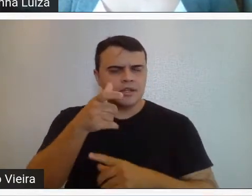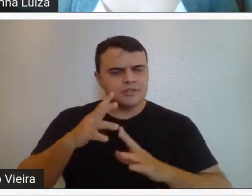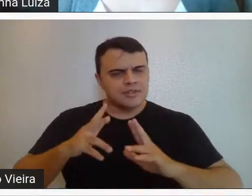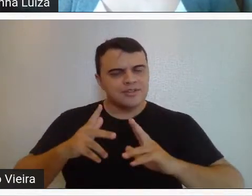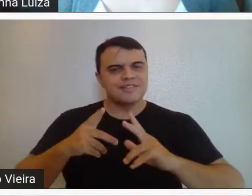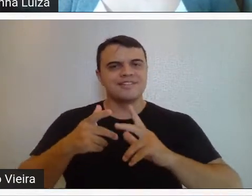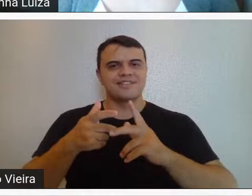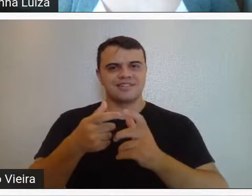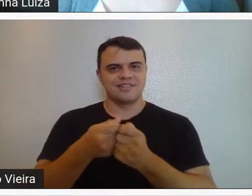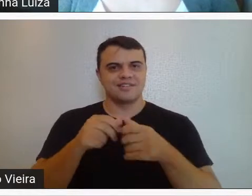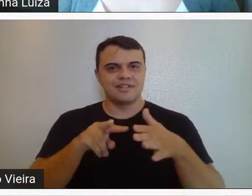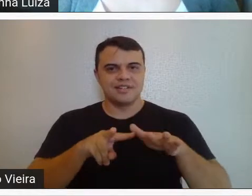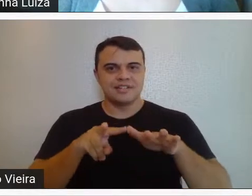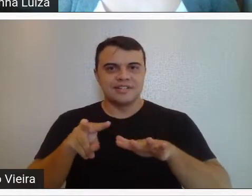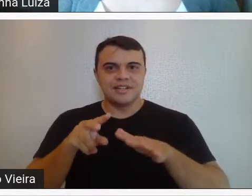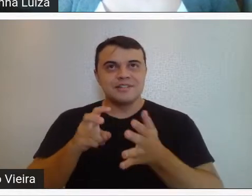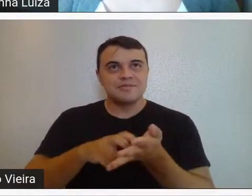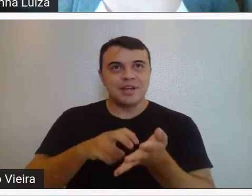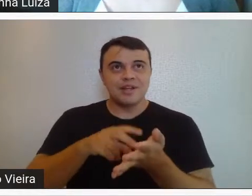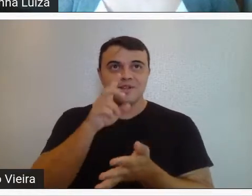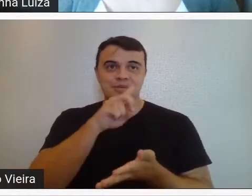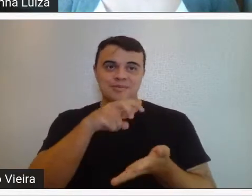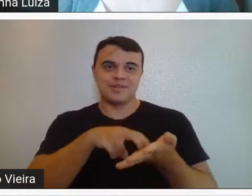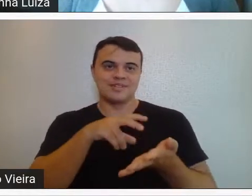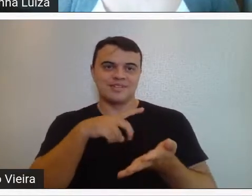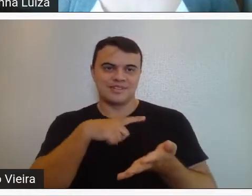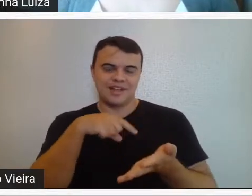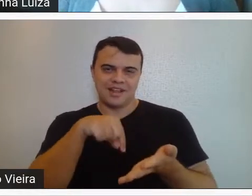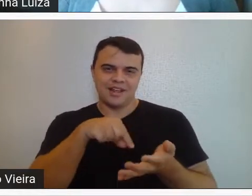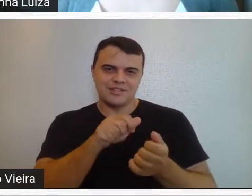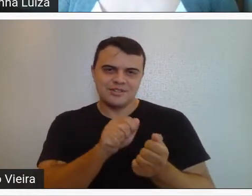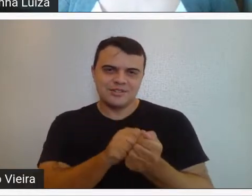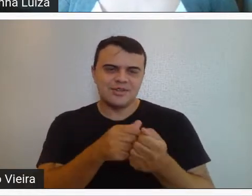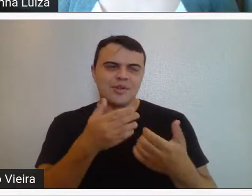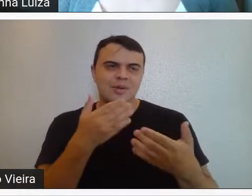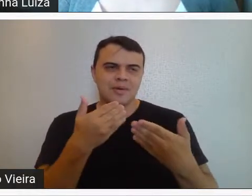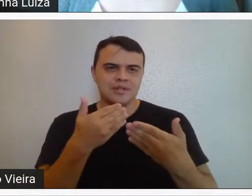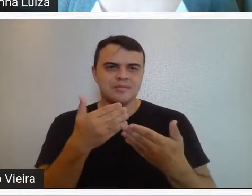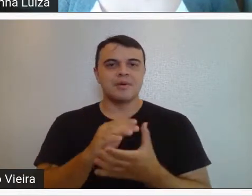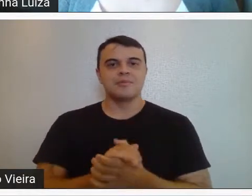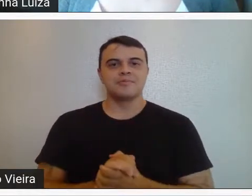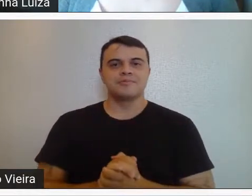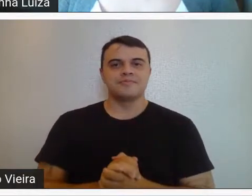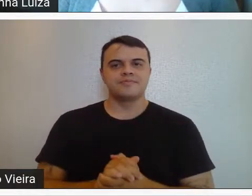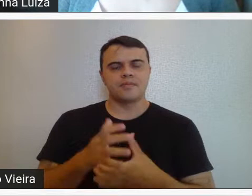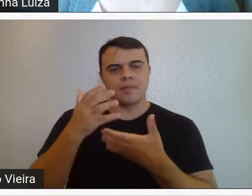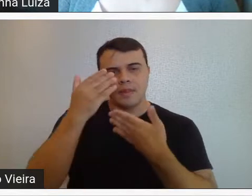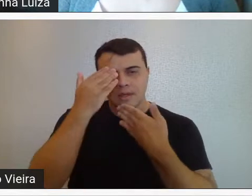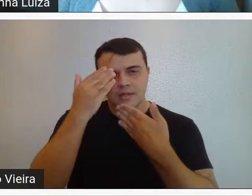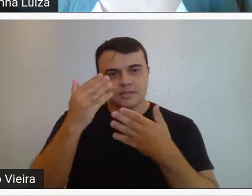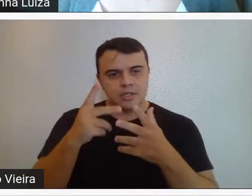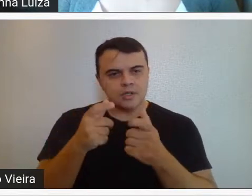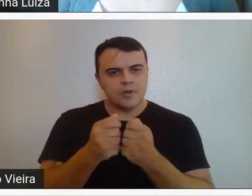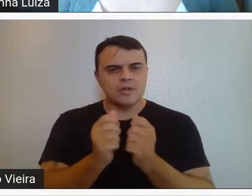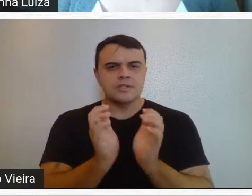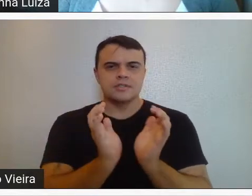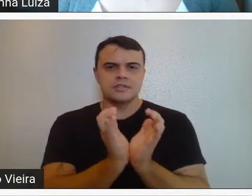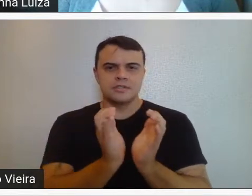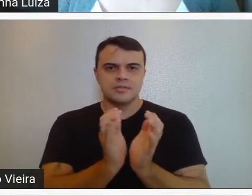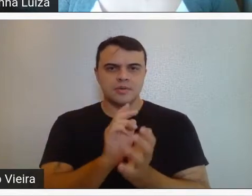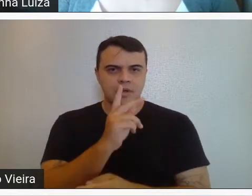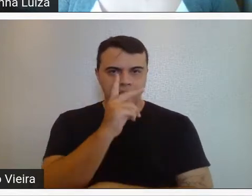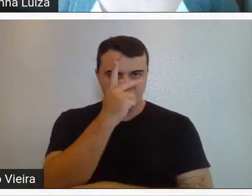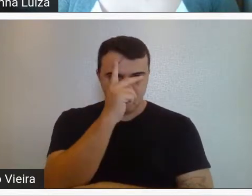vocês, nessa manhã de domingo, com o Sol, de estar aqui participando desse bate-papo. Queria agradecer a toda a equipe, ao